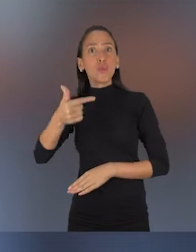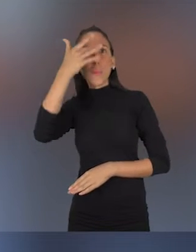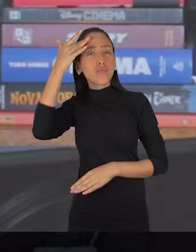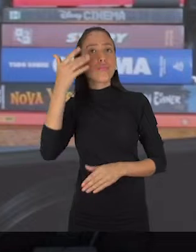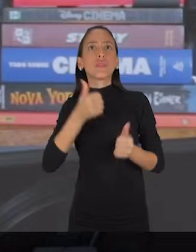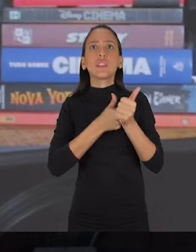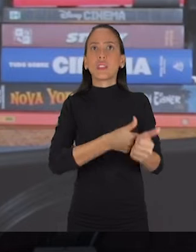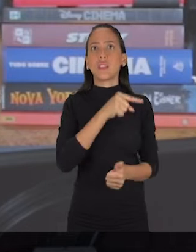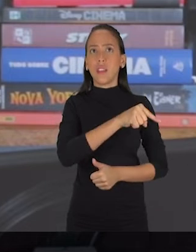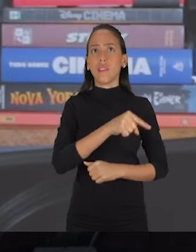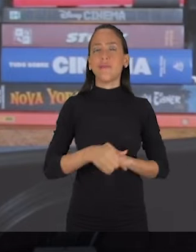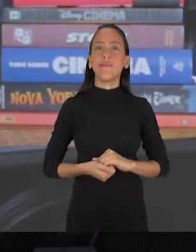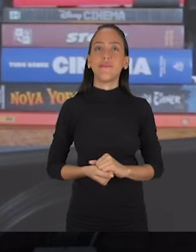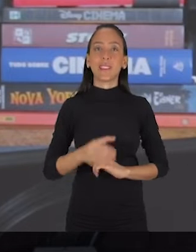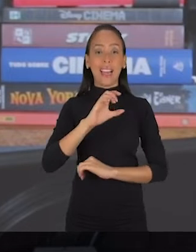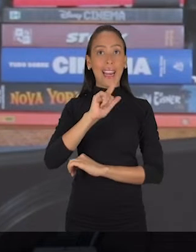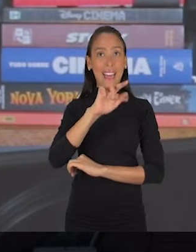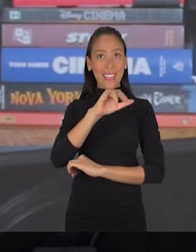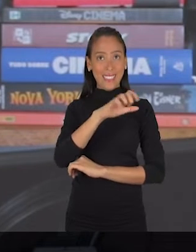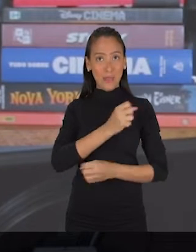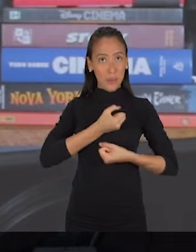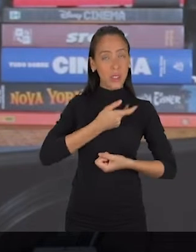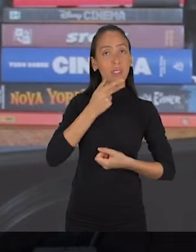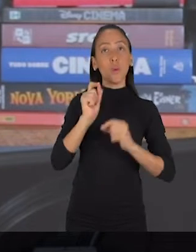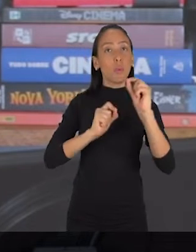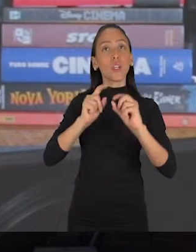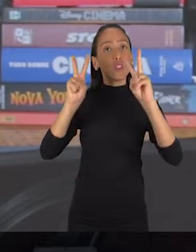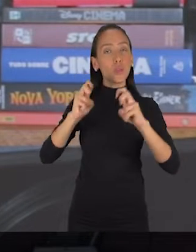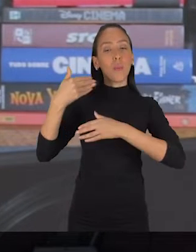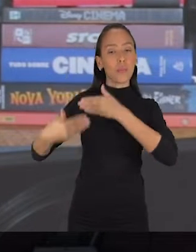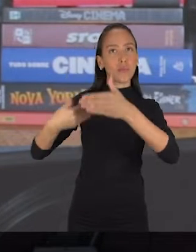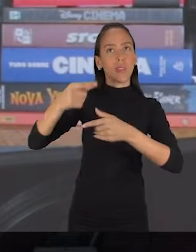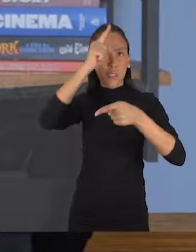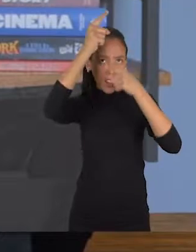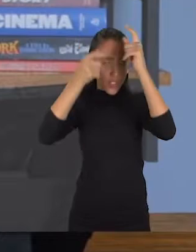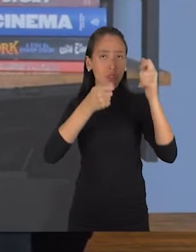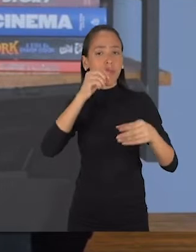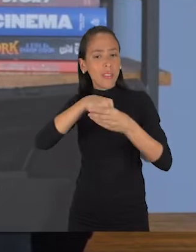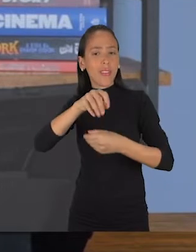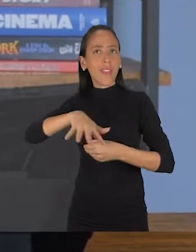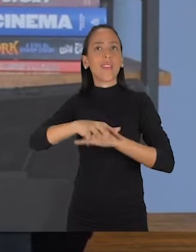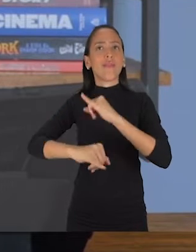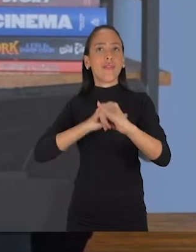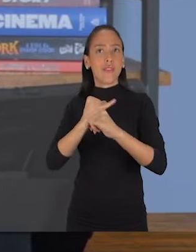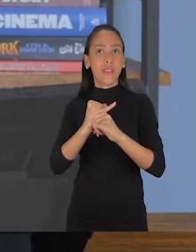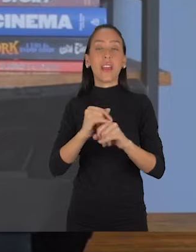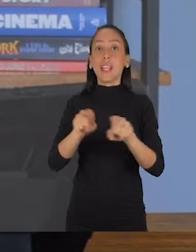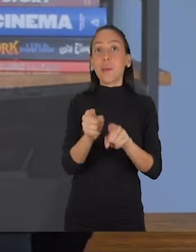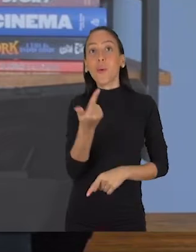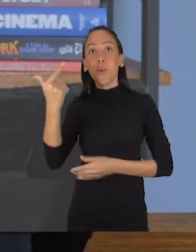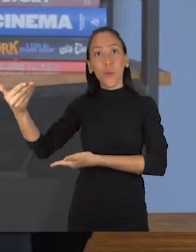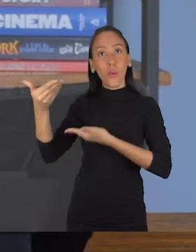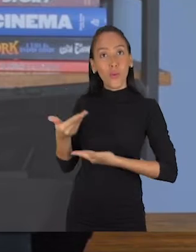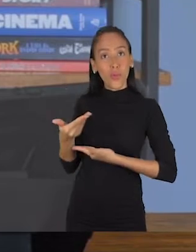seguidores. A Clarice, nesse minicurso, vai falar um pouquinho sobre processo criativo no meio virtual. Também escalado para o time Sesc de